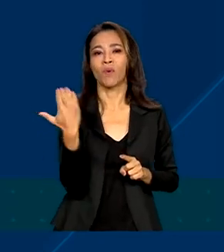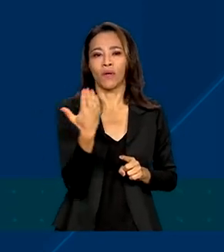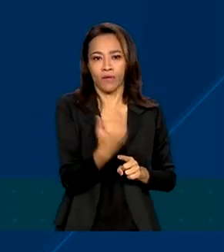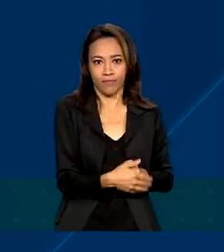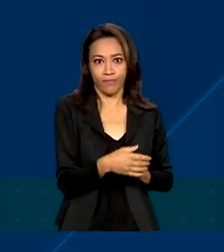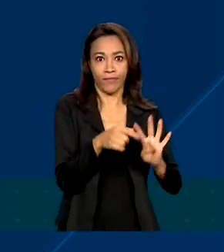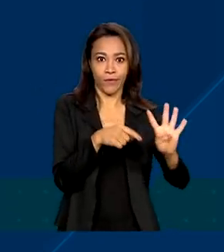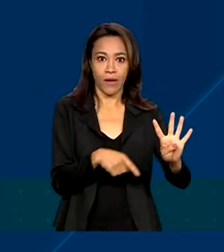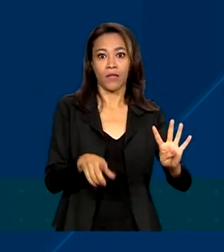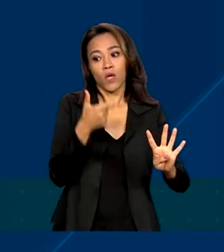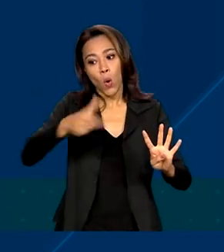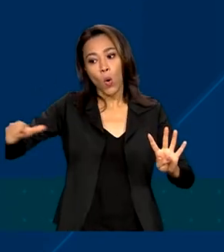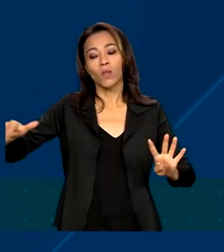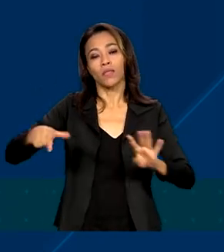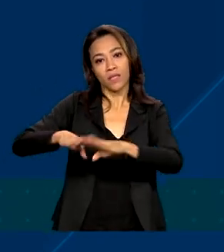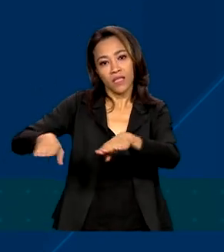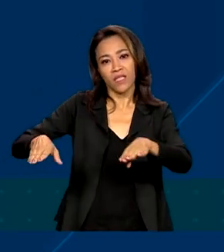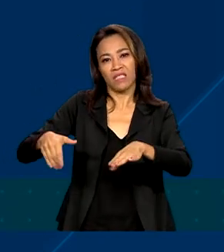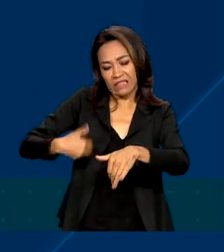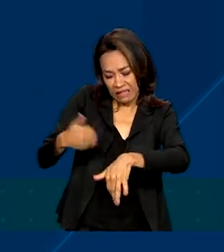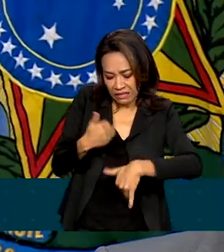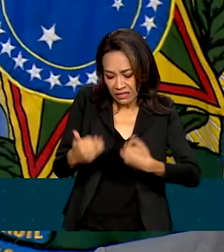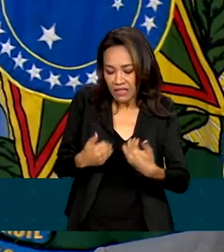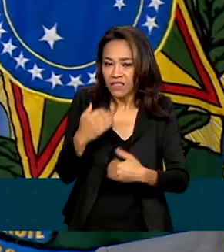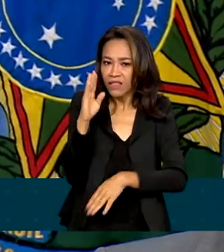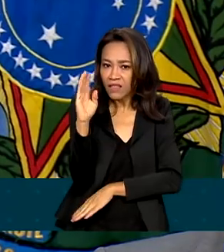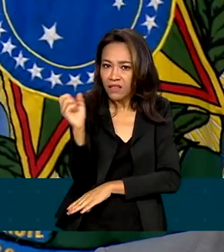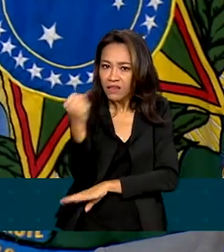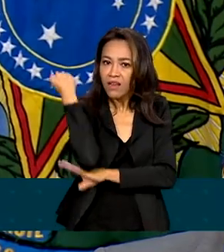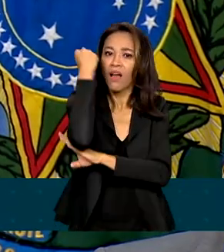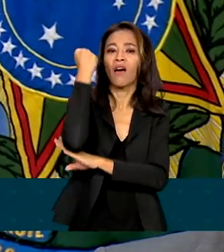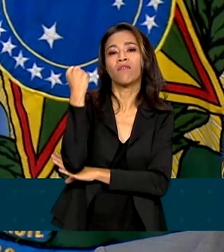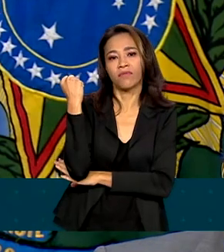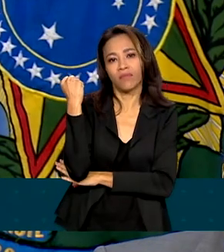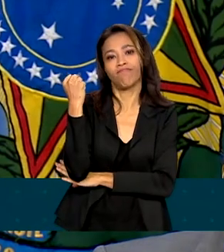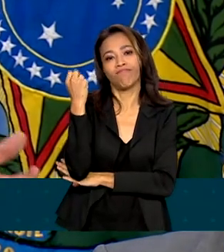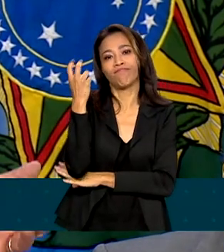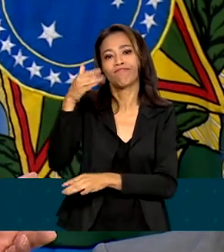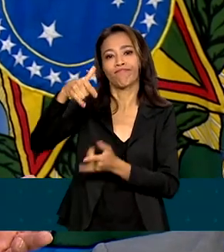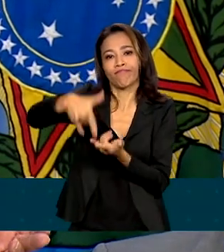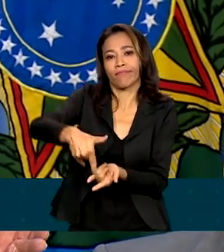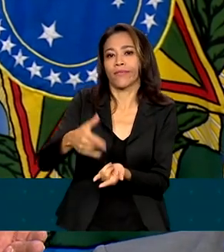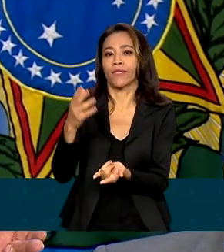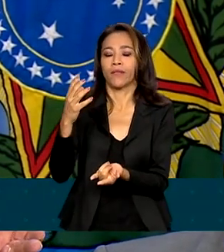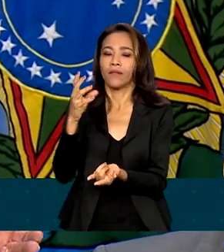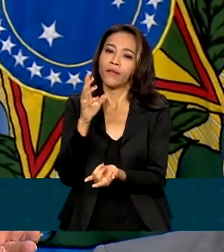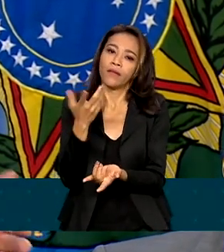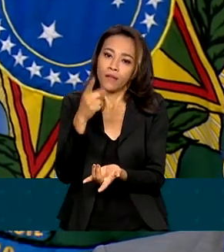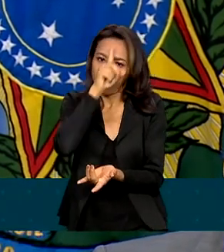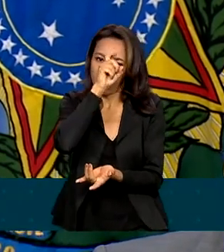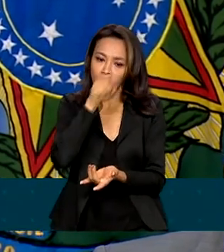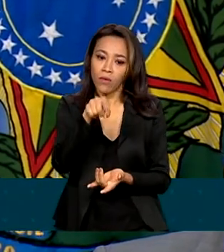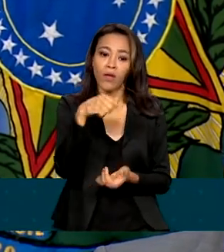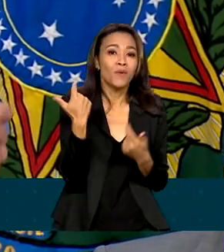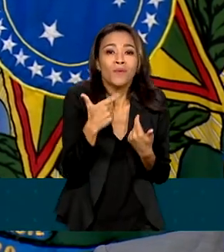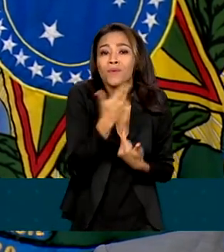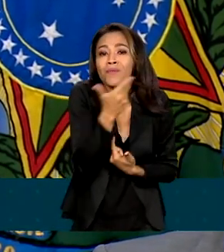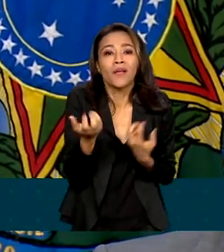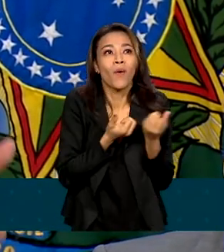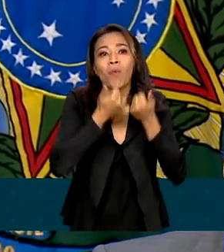crianças ficaram feridas, uma delas em estado grave. Não tem palavra para consolar a família. Quem já